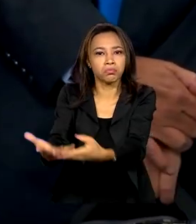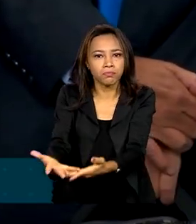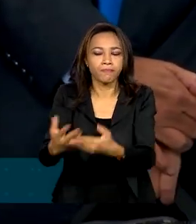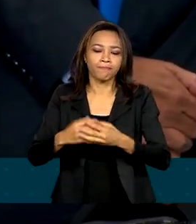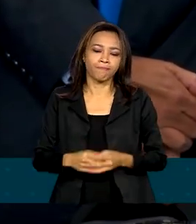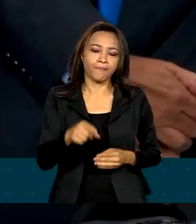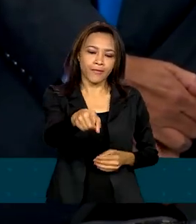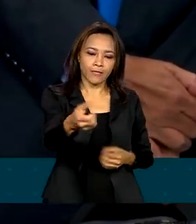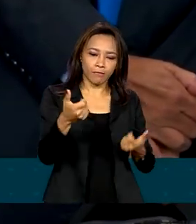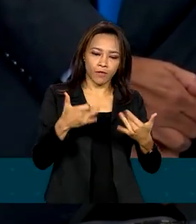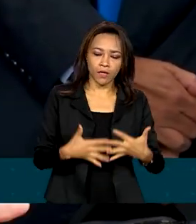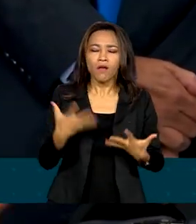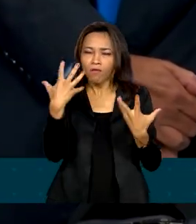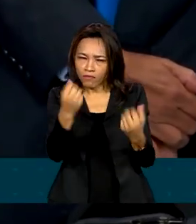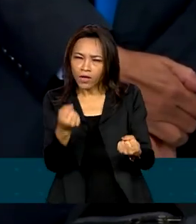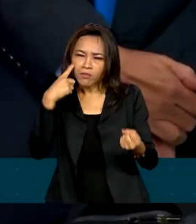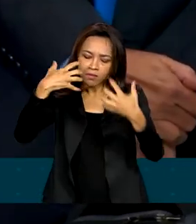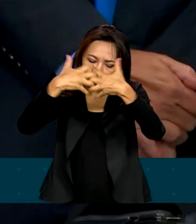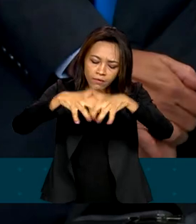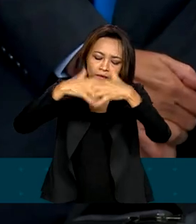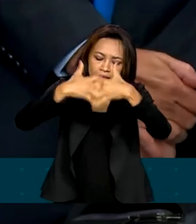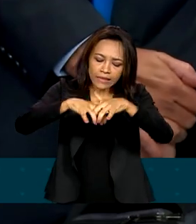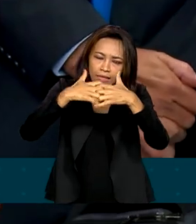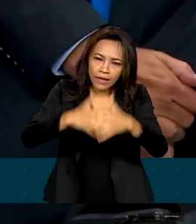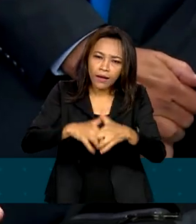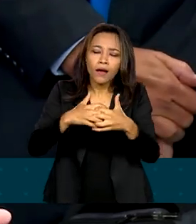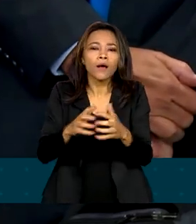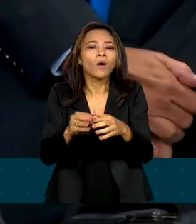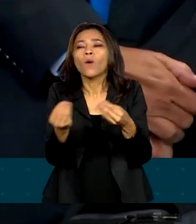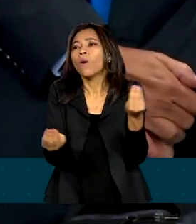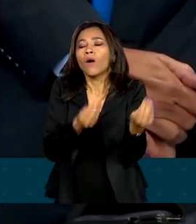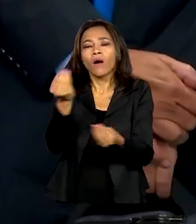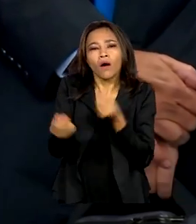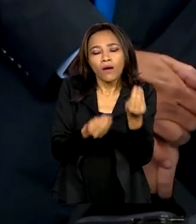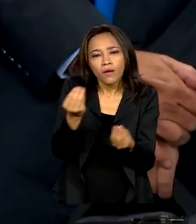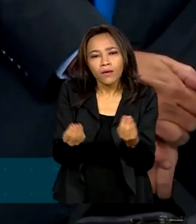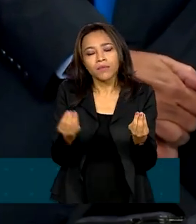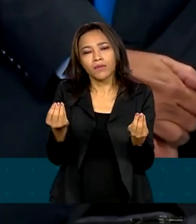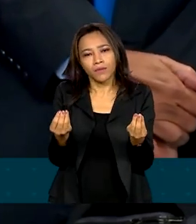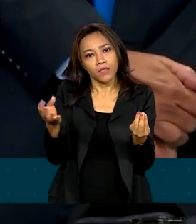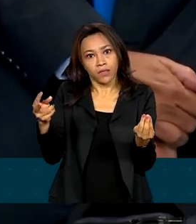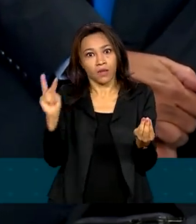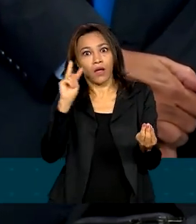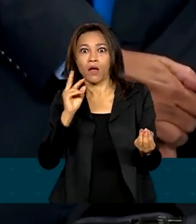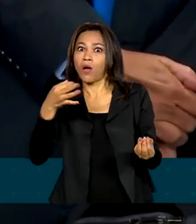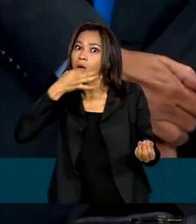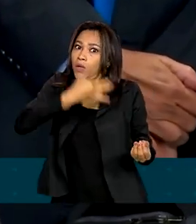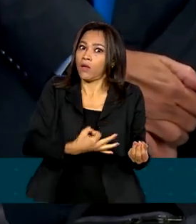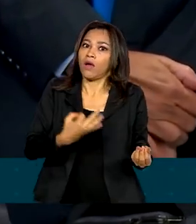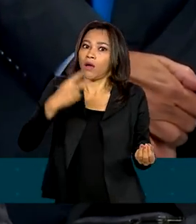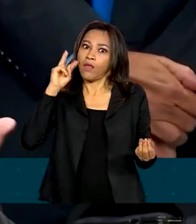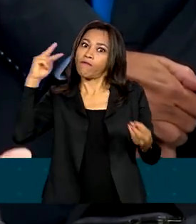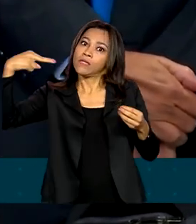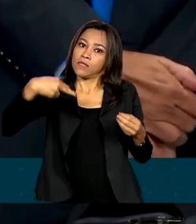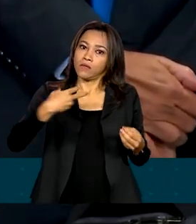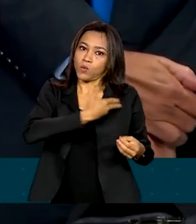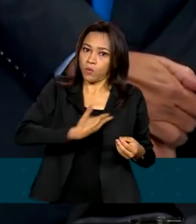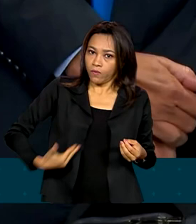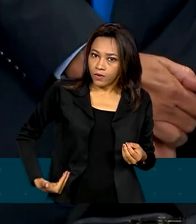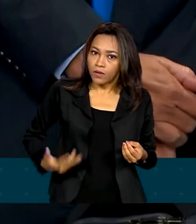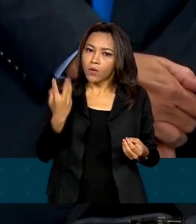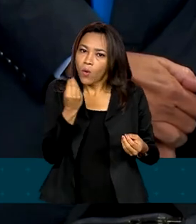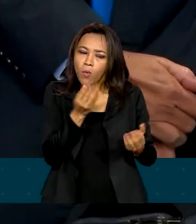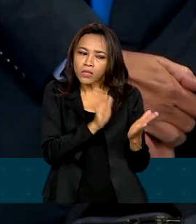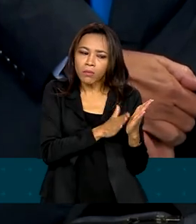número, projeção, para lá e para cá, quais as possibilidades, sob a ótica do governo, que é possível encaixar essa